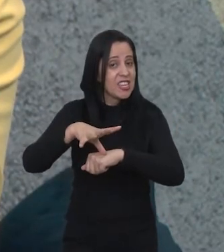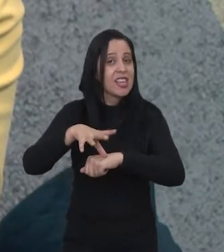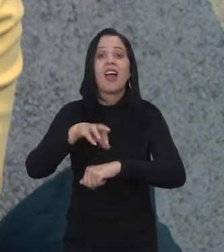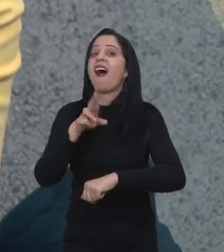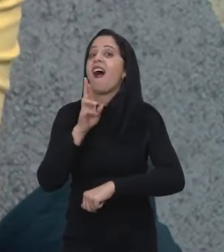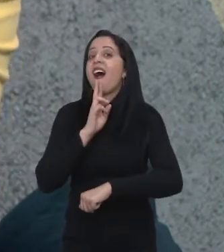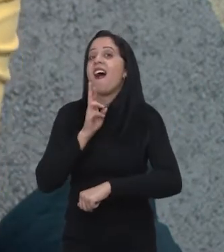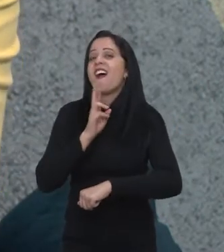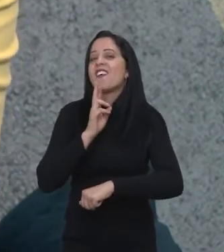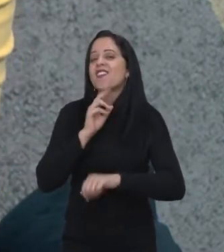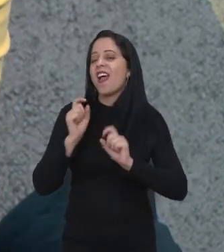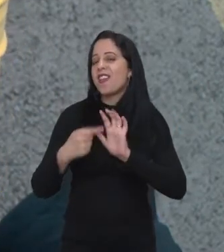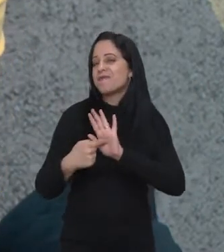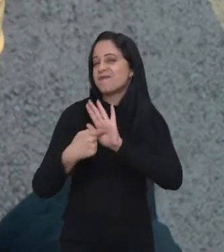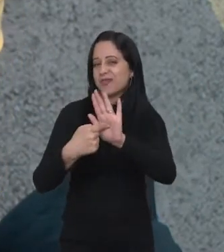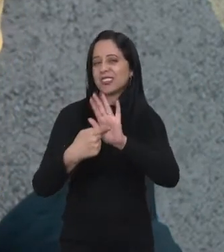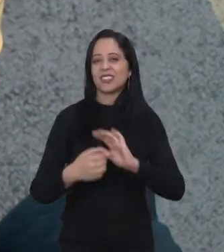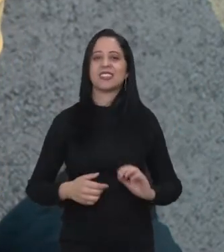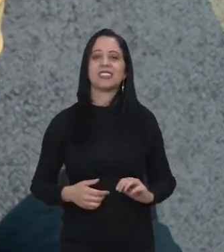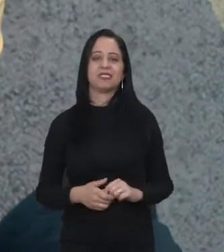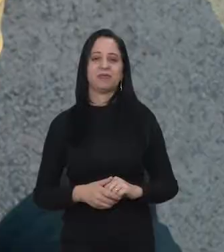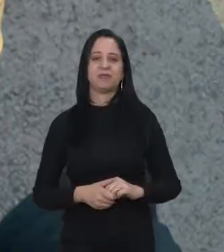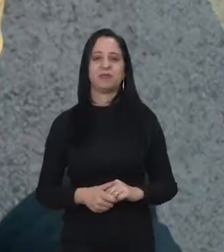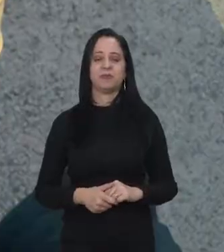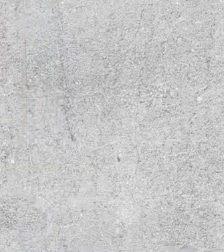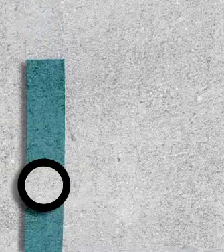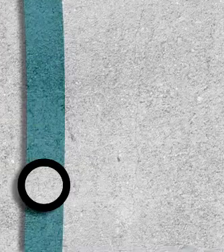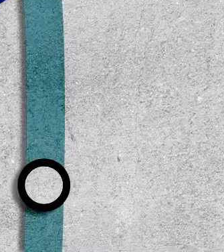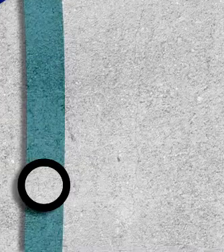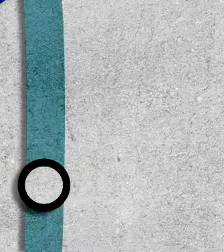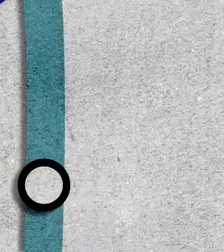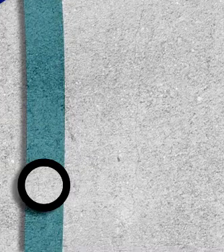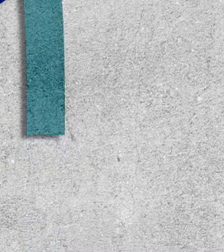Rafaelle Franco preparou na plataforma do conhecimento.